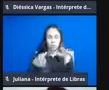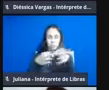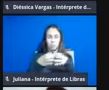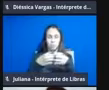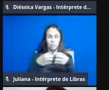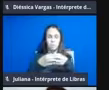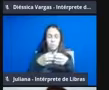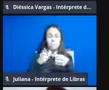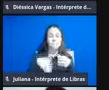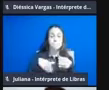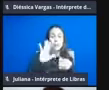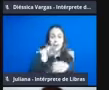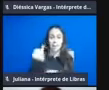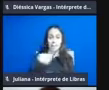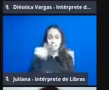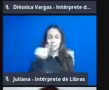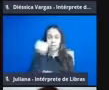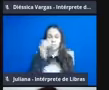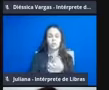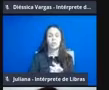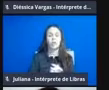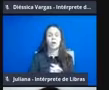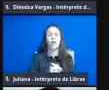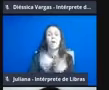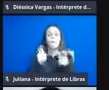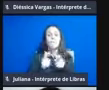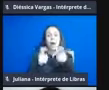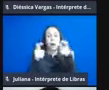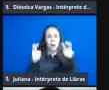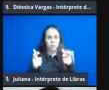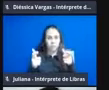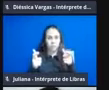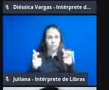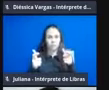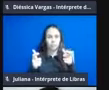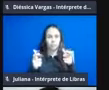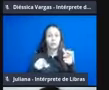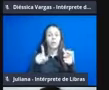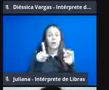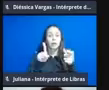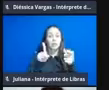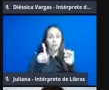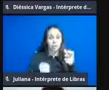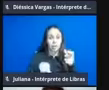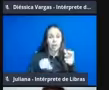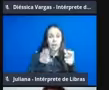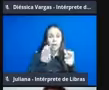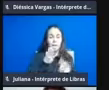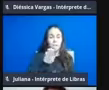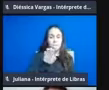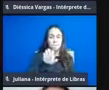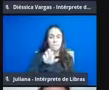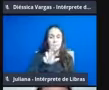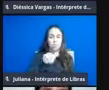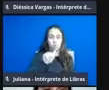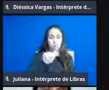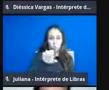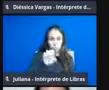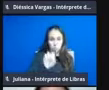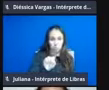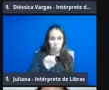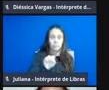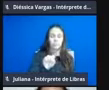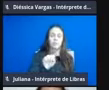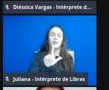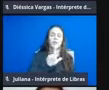espécies. Então, o maior grupo ali, a gente percebe, então, que é o grupo dos besouros, representando, então,